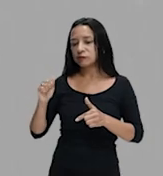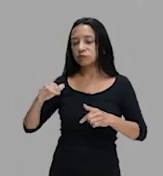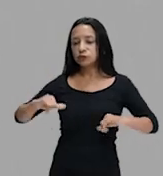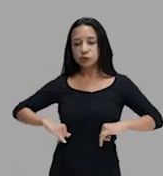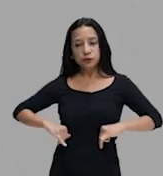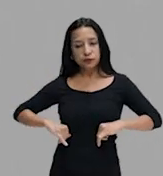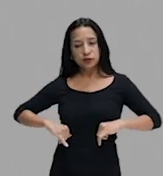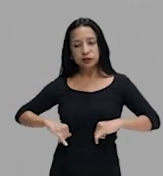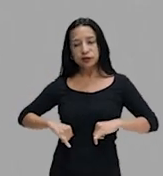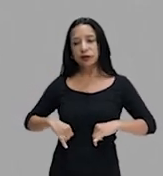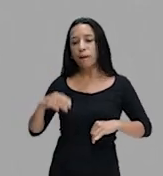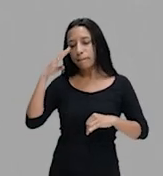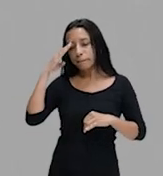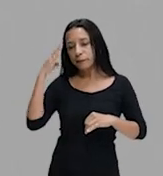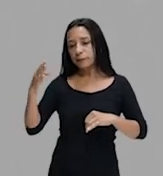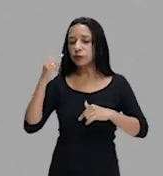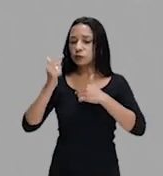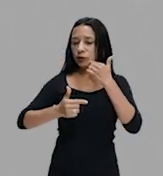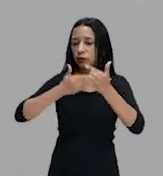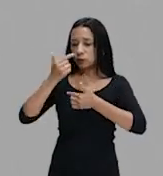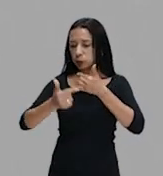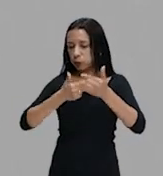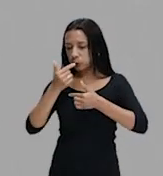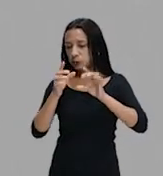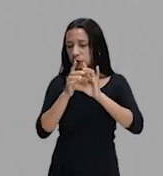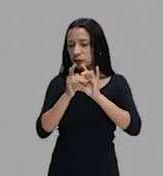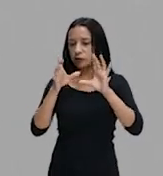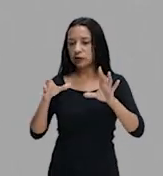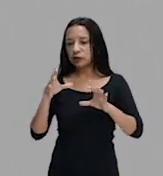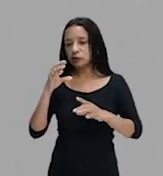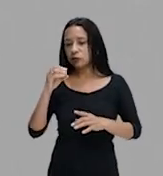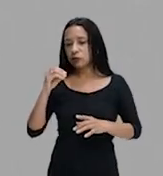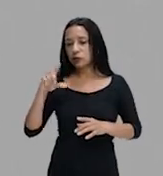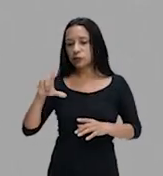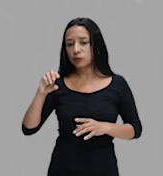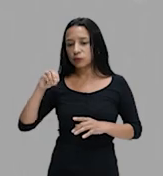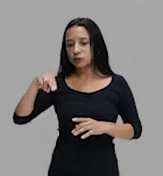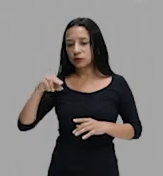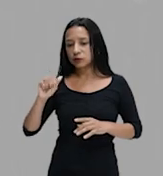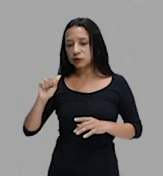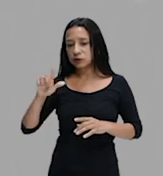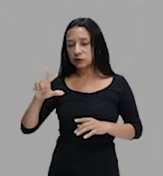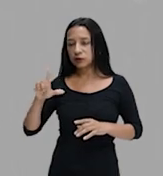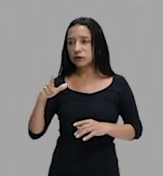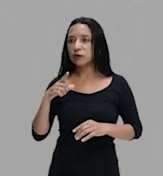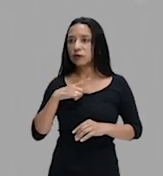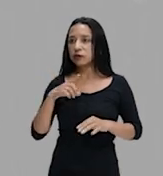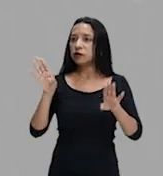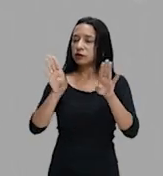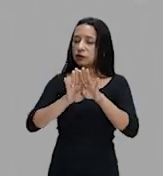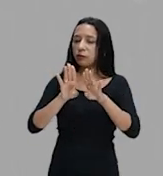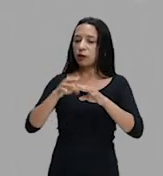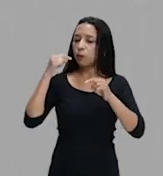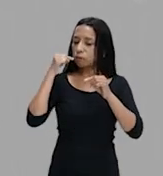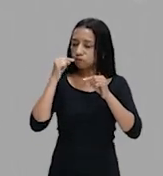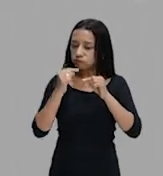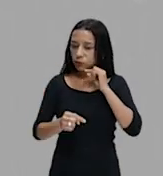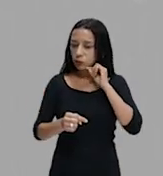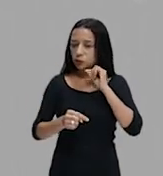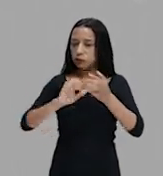colonial. Temos ainda, na década de 70, também, o surgimento do movimento negro contra a discriminação racial.